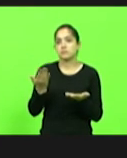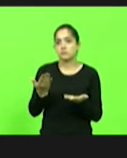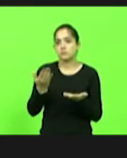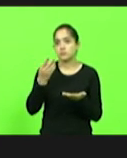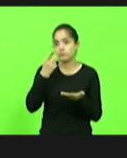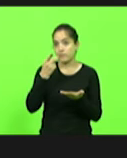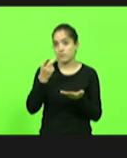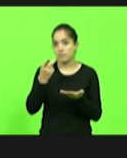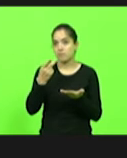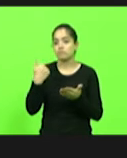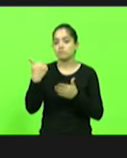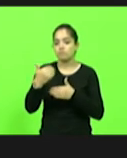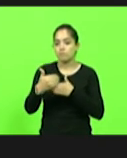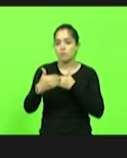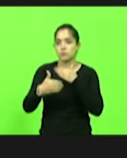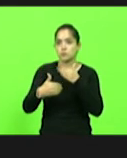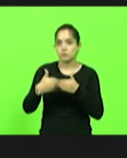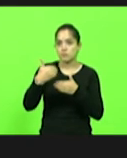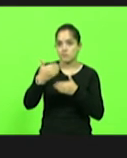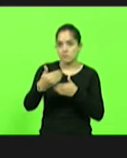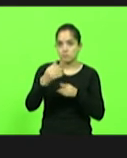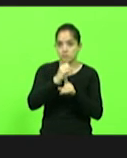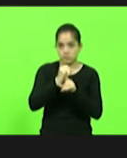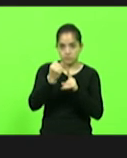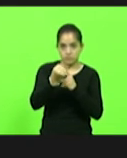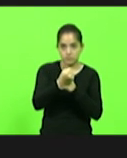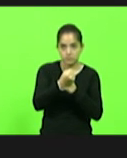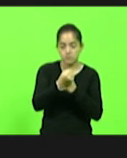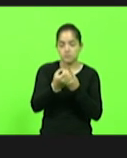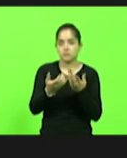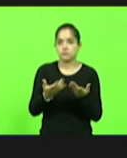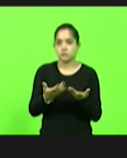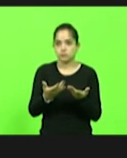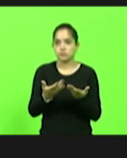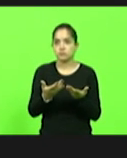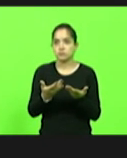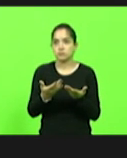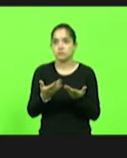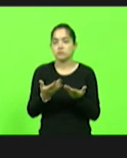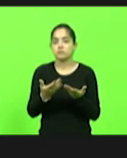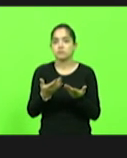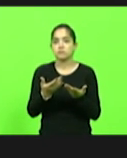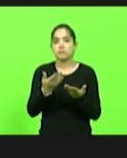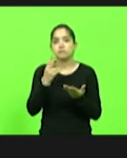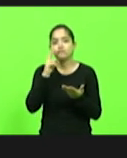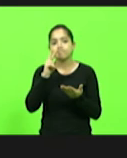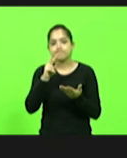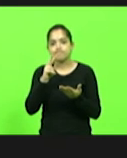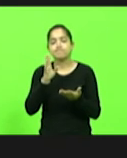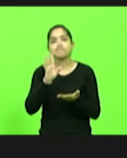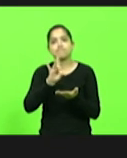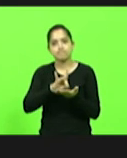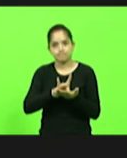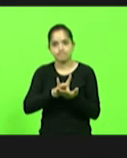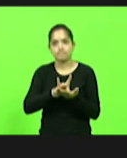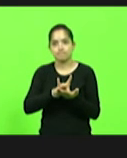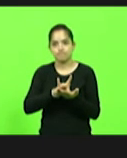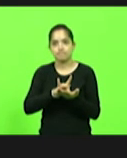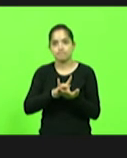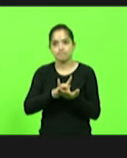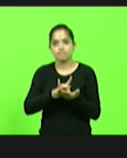poucos, a sociedade tem nos reconhecido e tentado nos